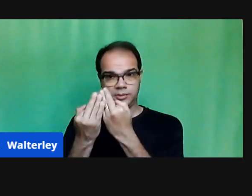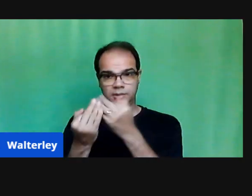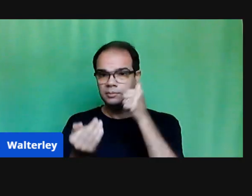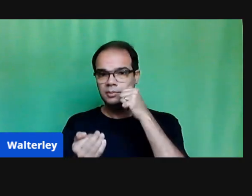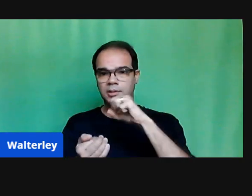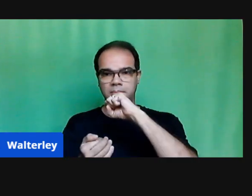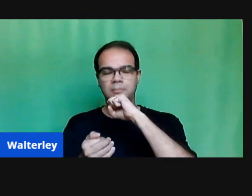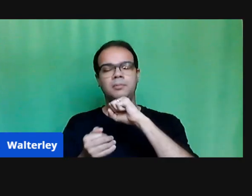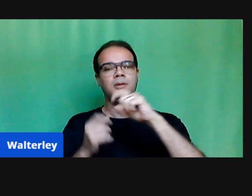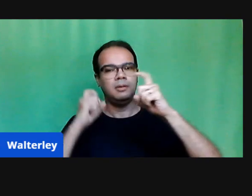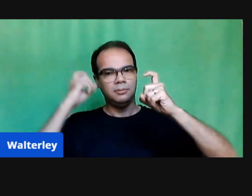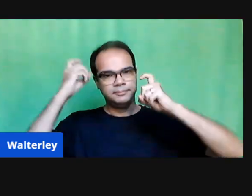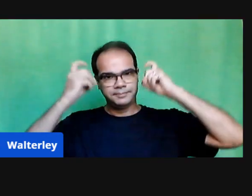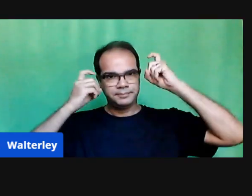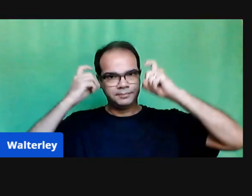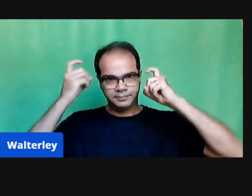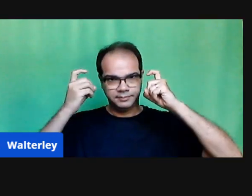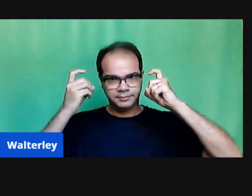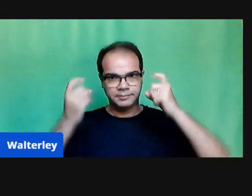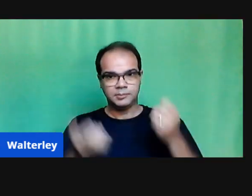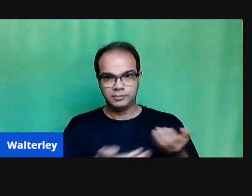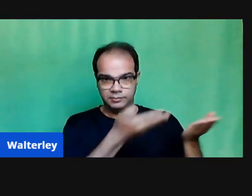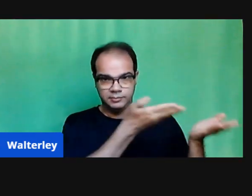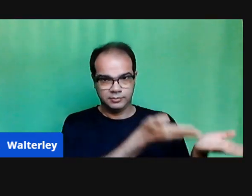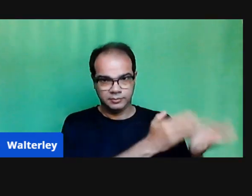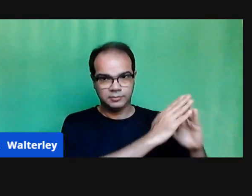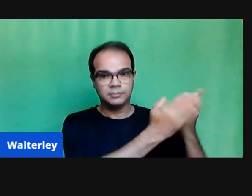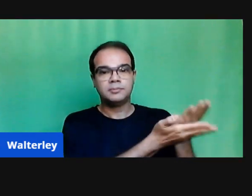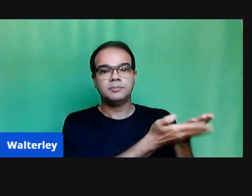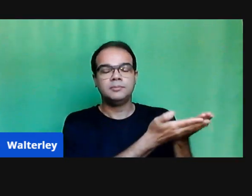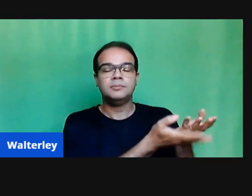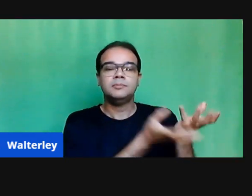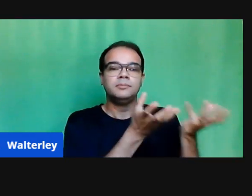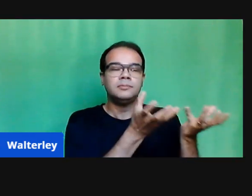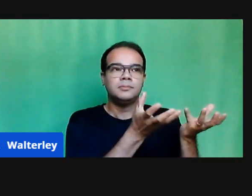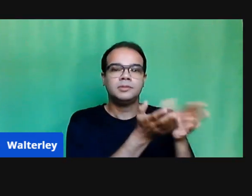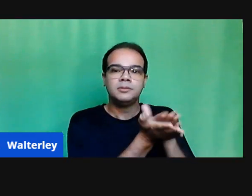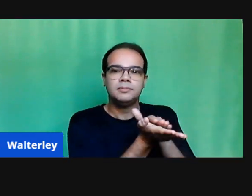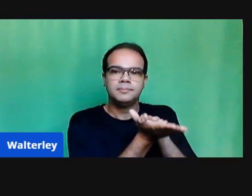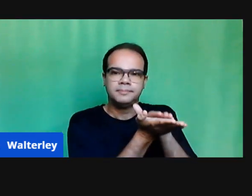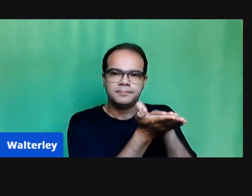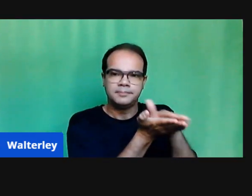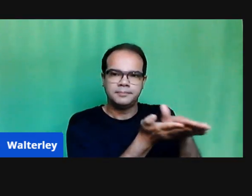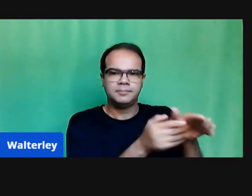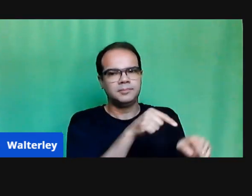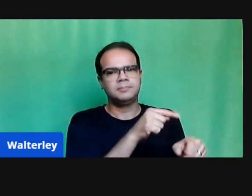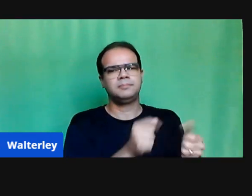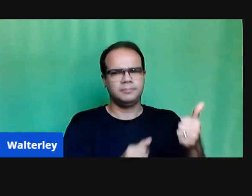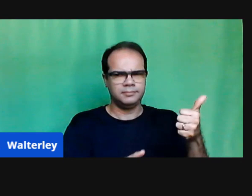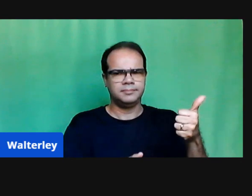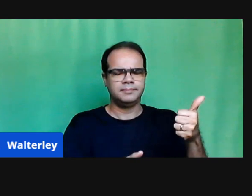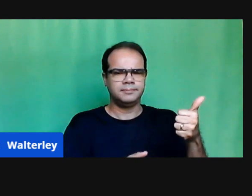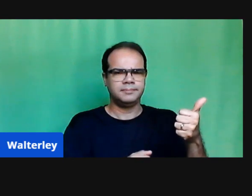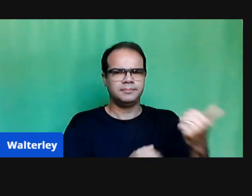estratégias. Então, optamos pelo caderno impresso, porque era o que mais atendia as nossas necessidades.